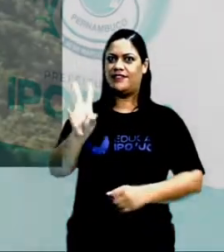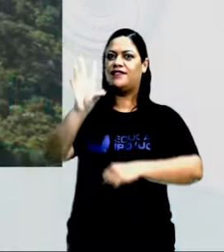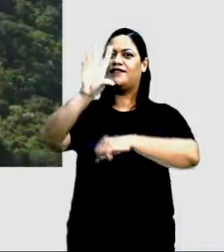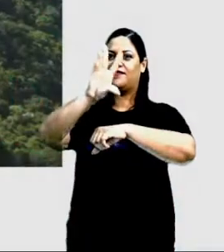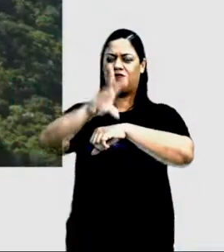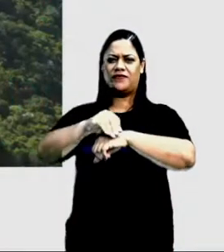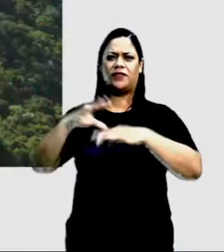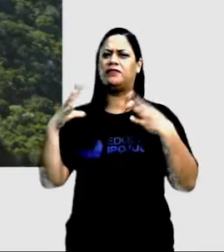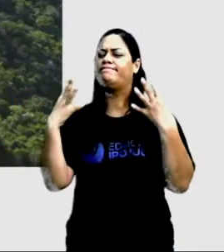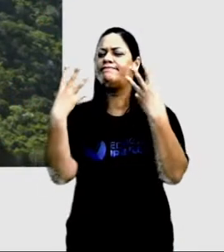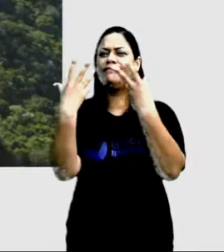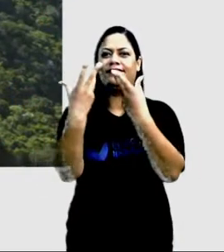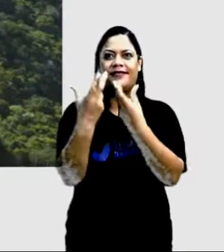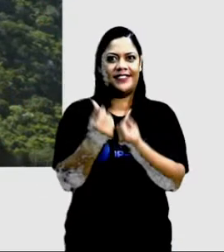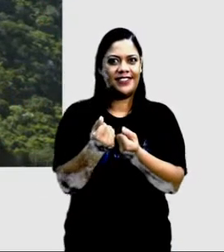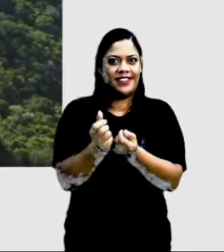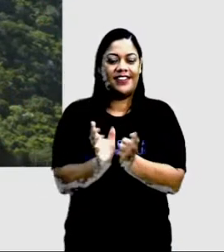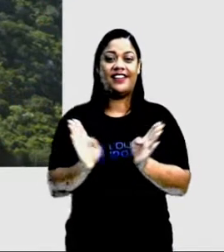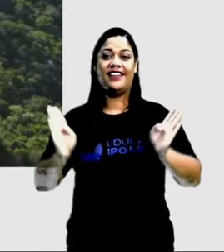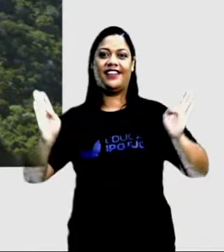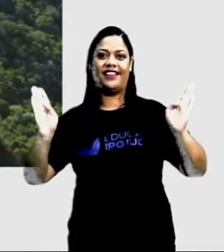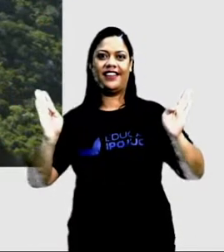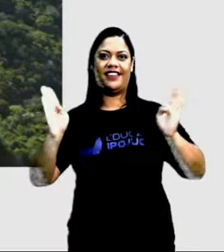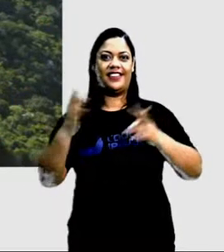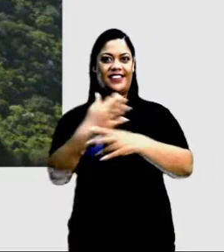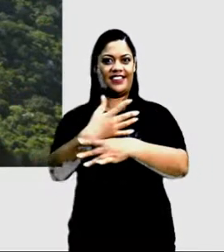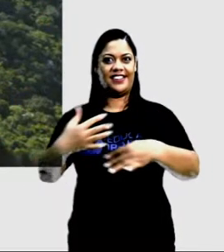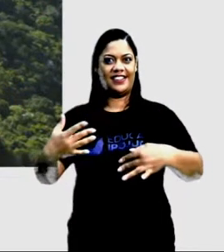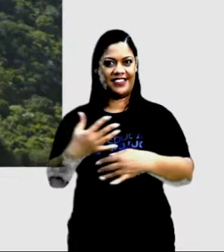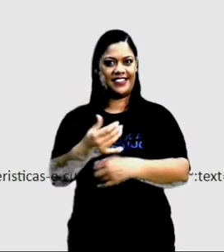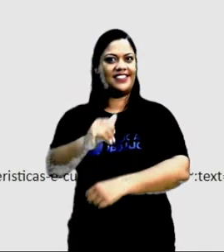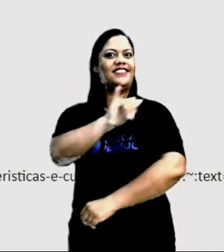fotografia linda do Cristo Redentor lá no Rio de Janeiro.